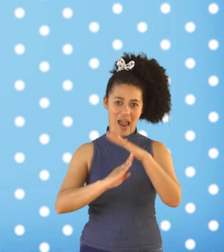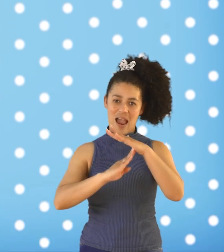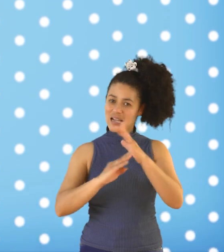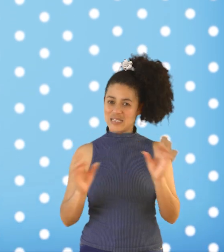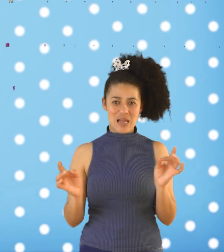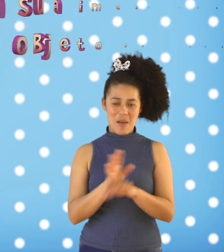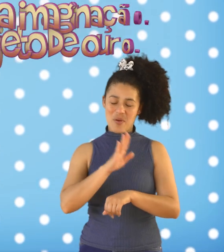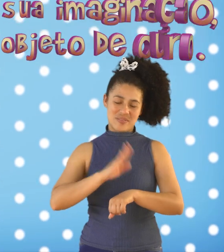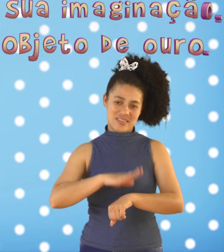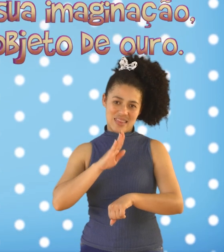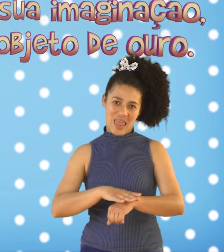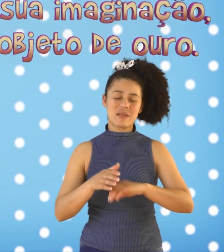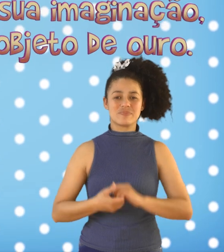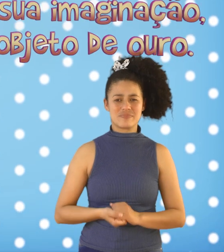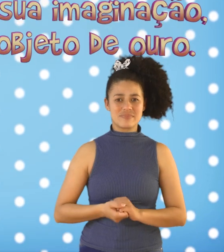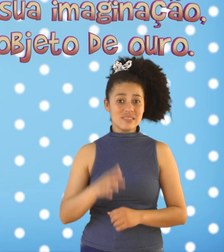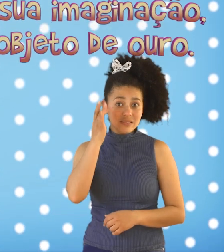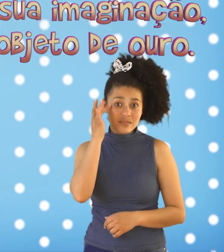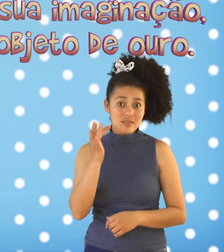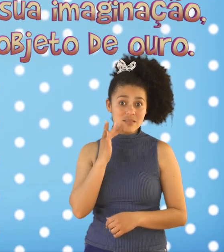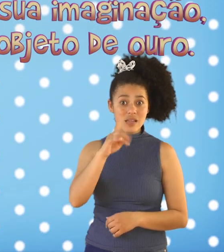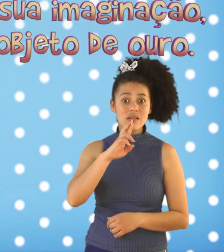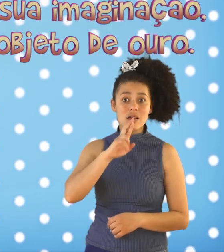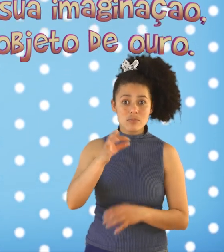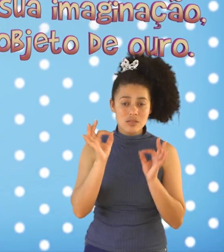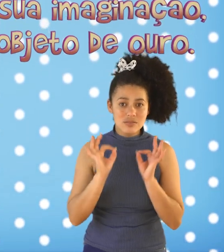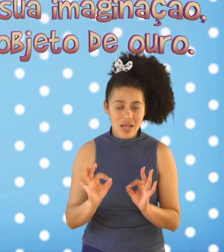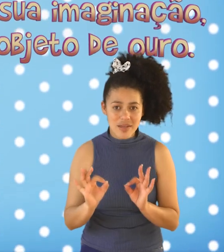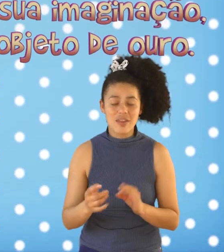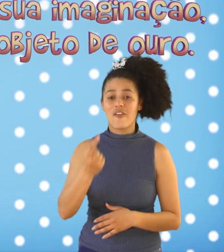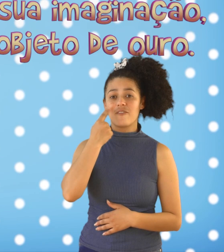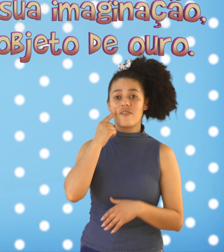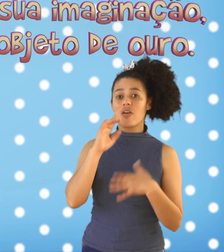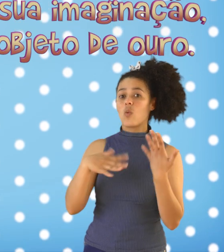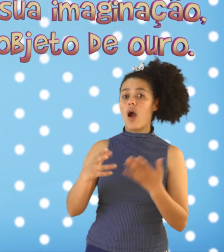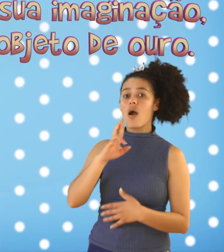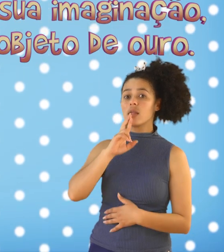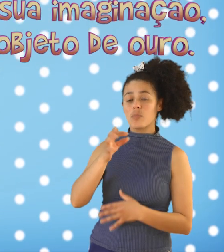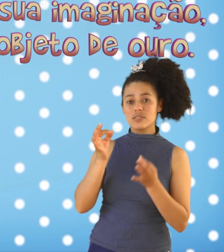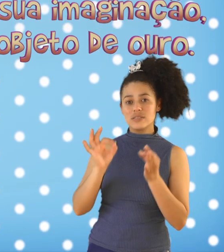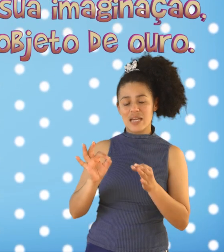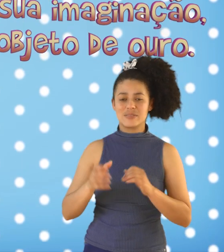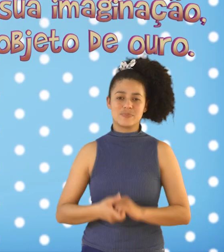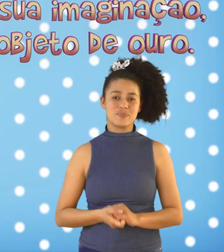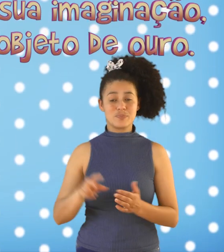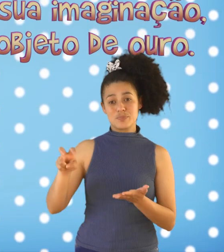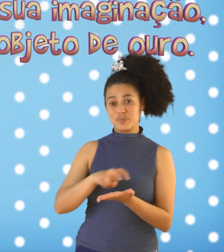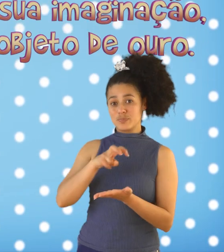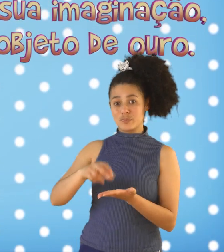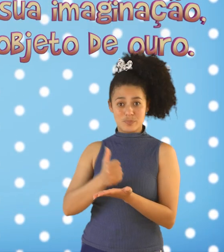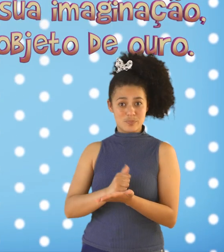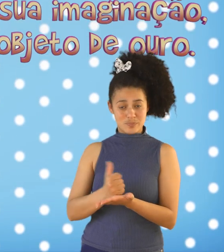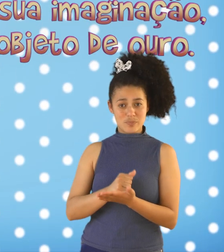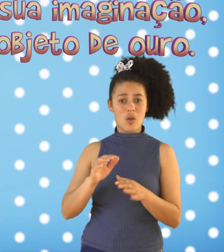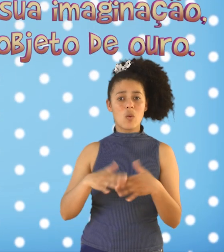Tempo encerrado! Será que você acertou? Vamos conferir a resposta certa ROLLERPEPS GAMESHOW